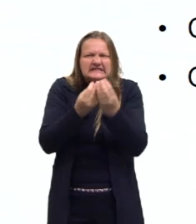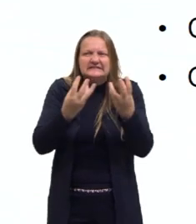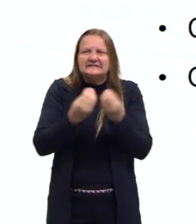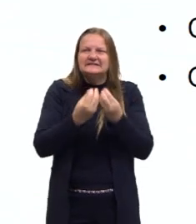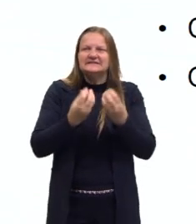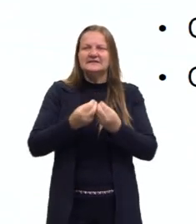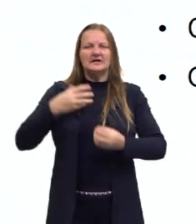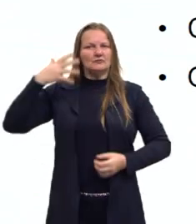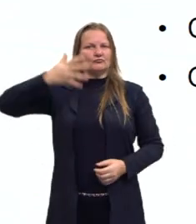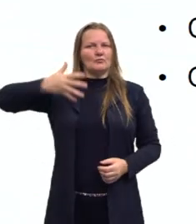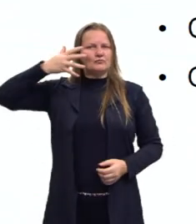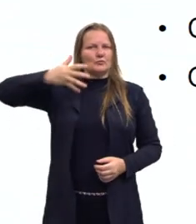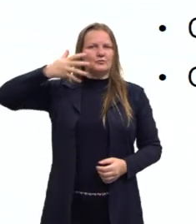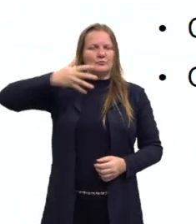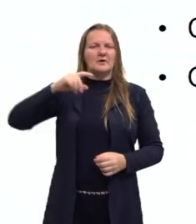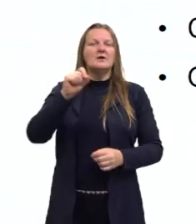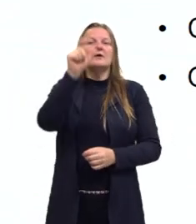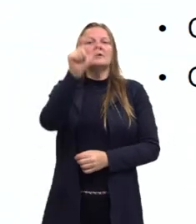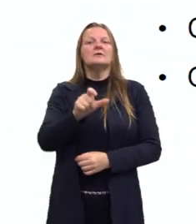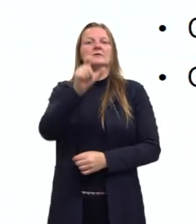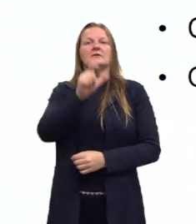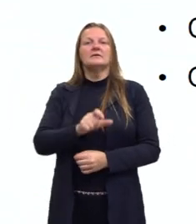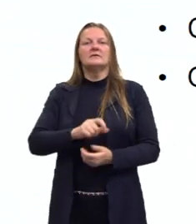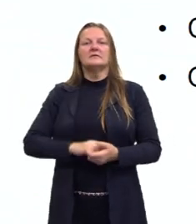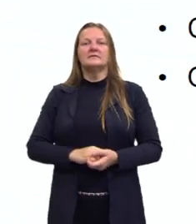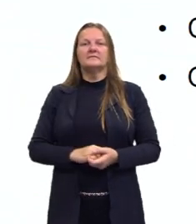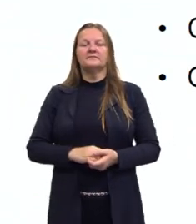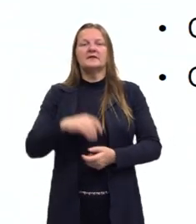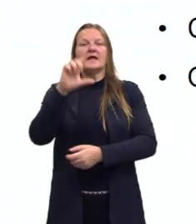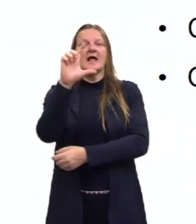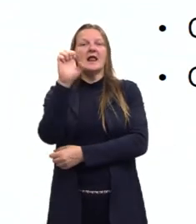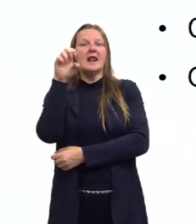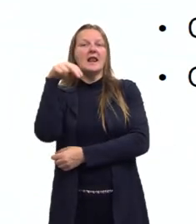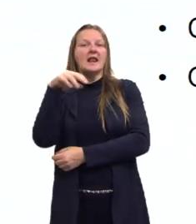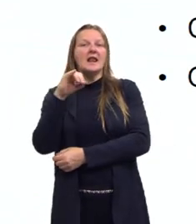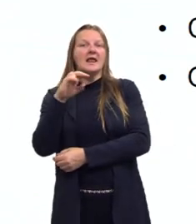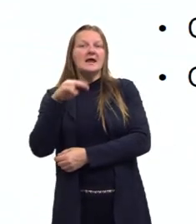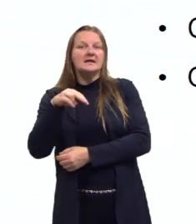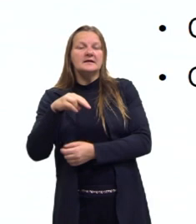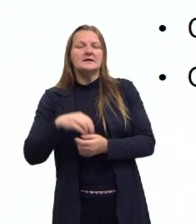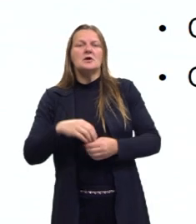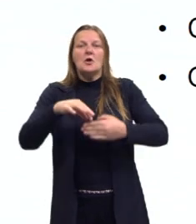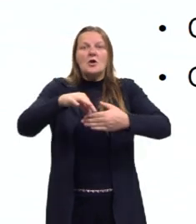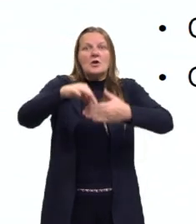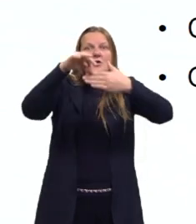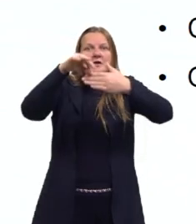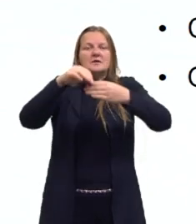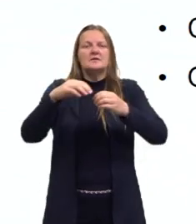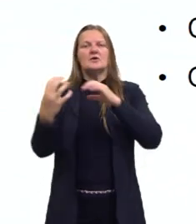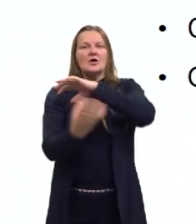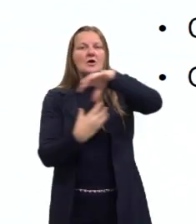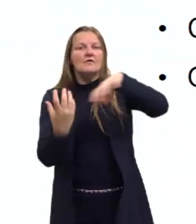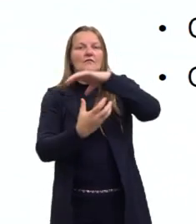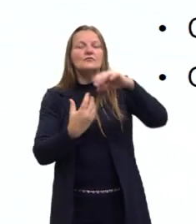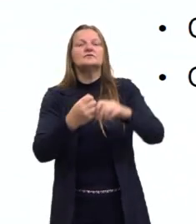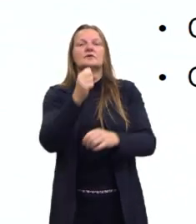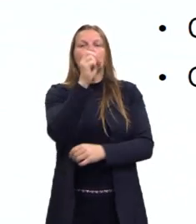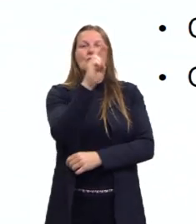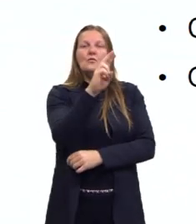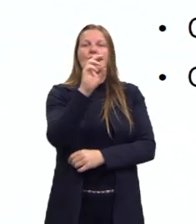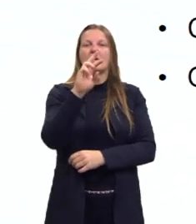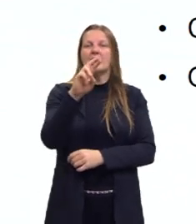discursando. Quem que é essa pessoa? Ele é o Lenin, um dos principais líderes da Revolução Soviética.